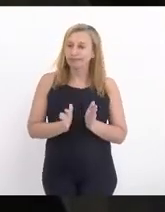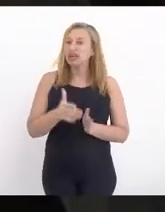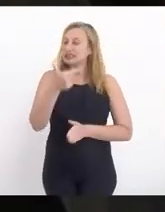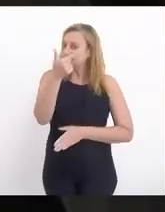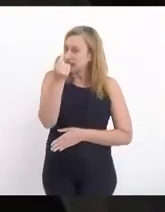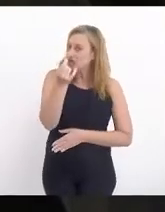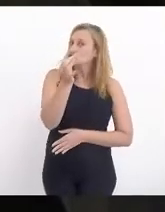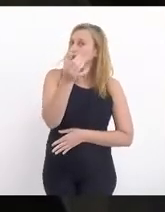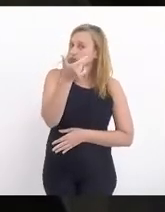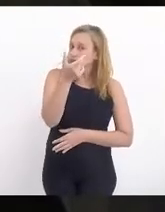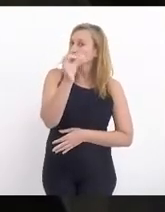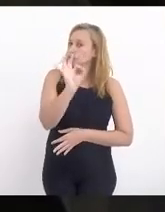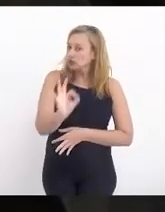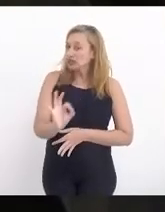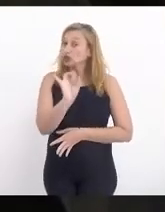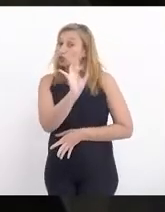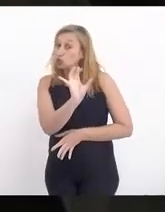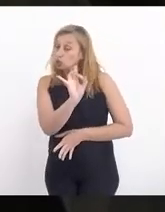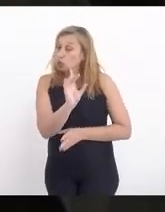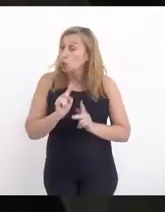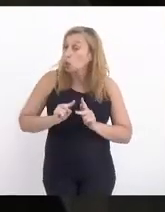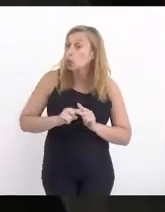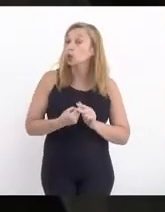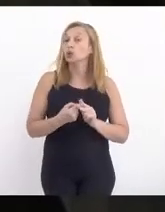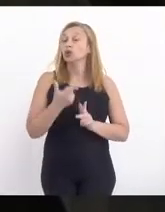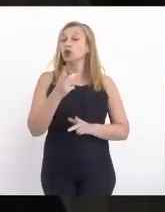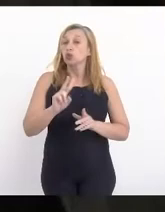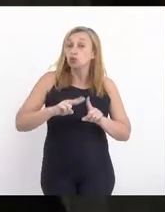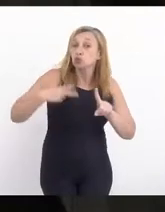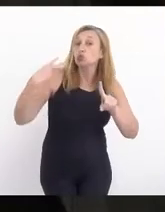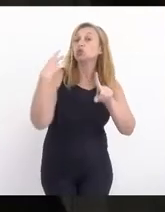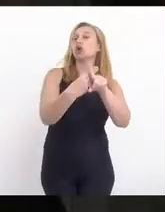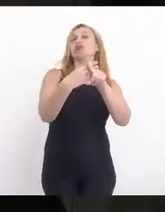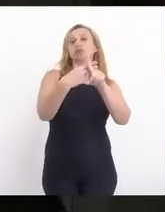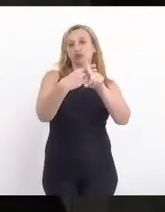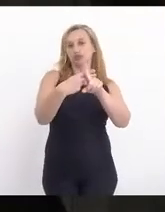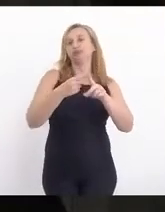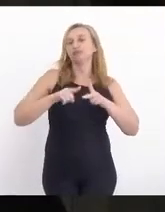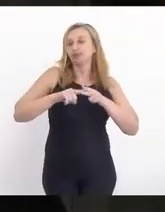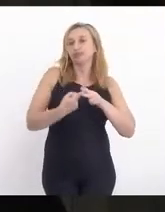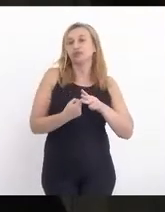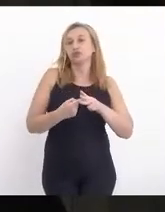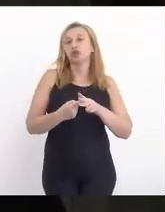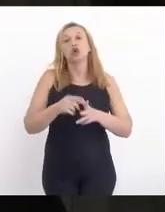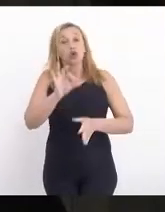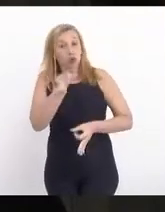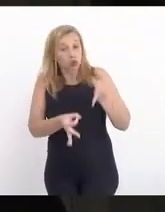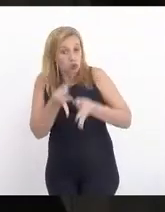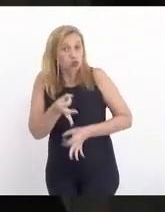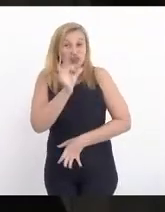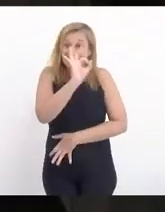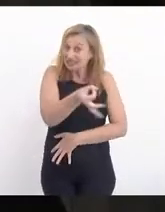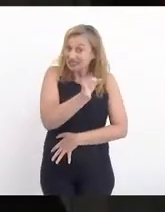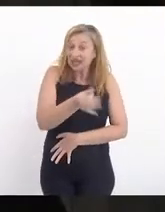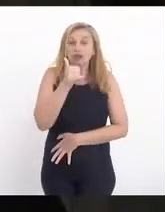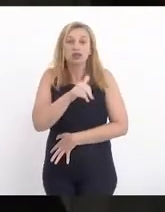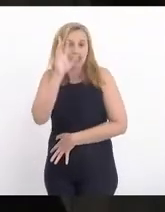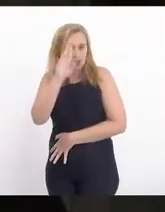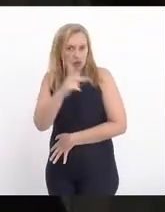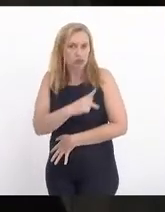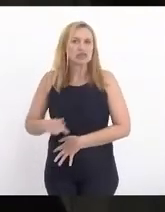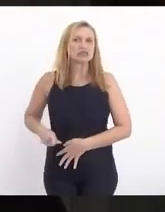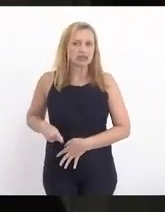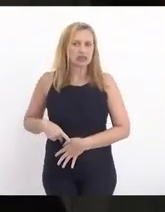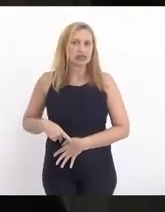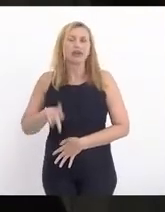10%. Então, vai ter um reajuste de dobro. O justo e correto, senhora Presidente,